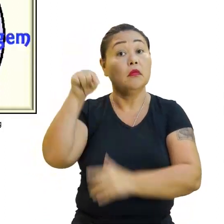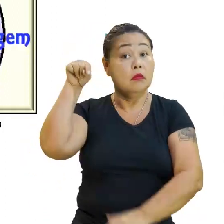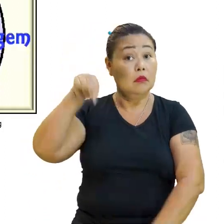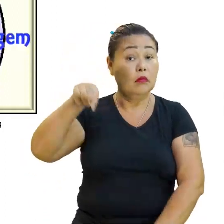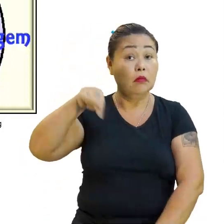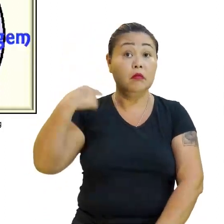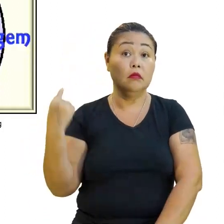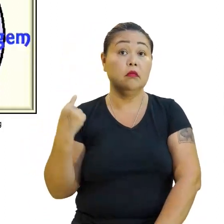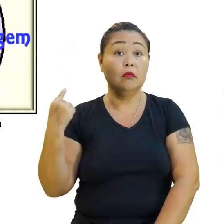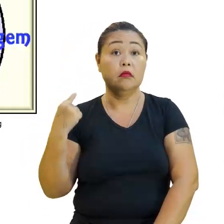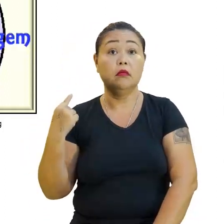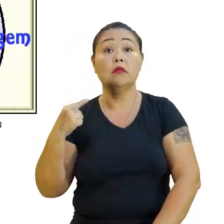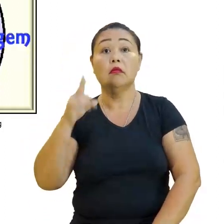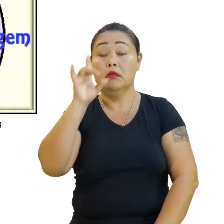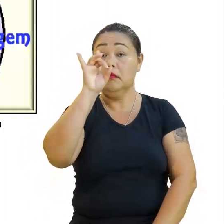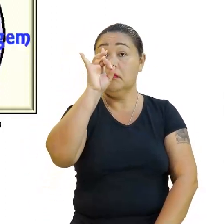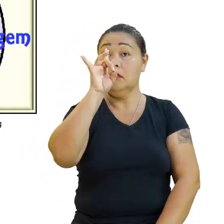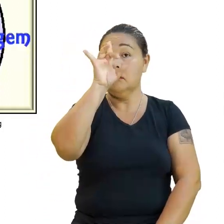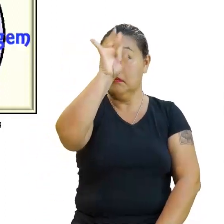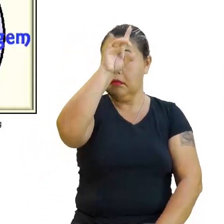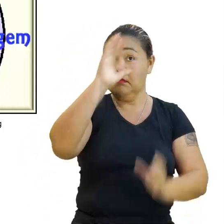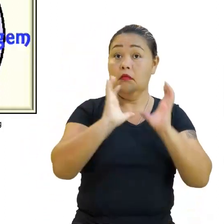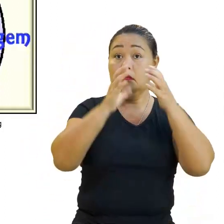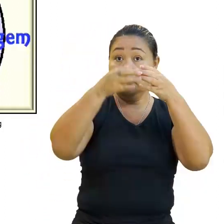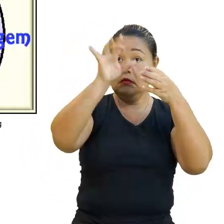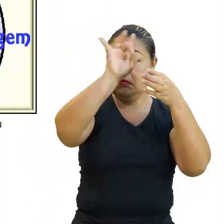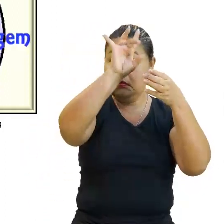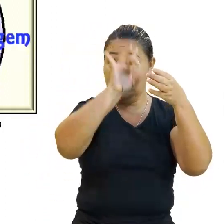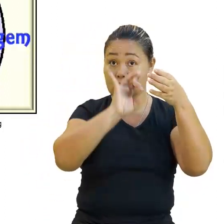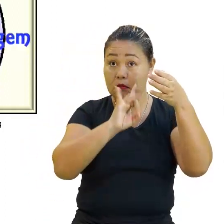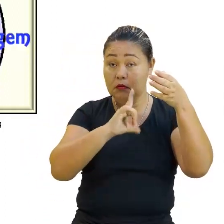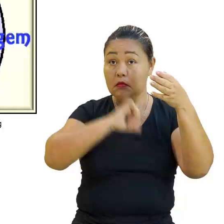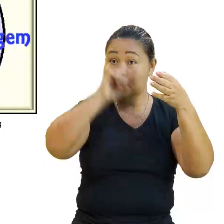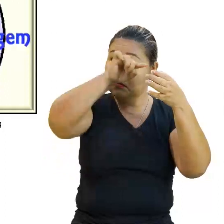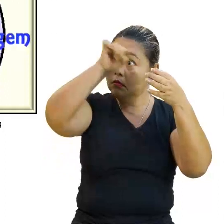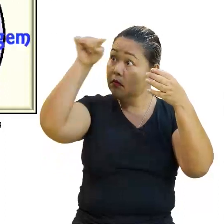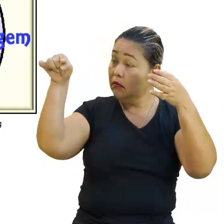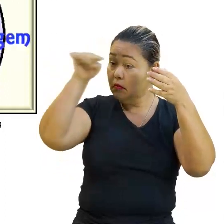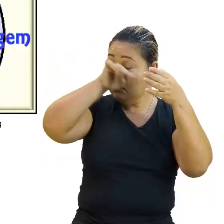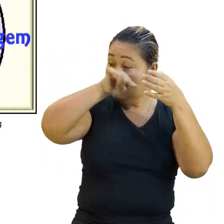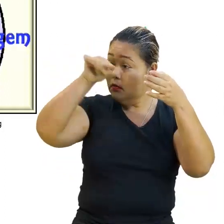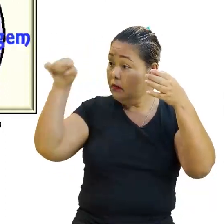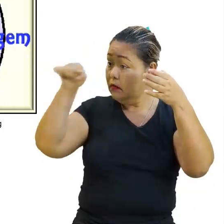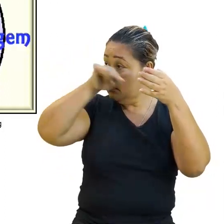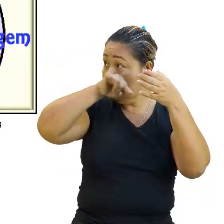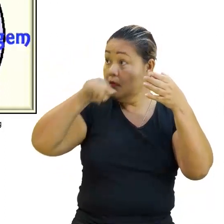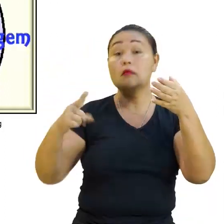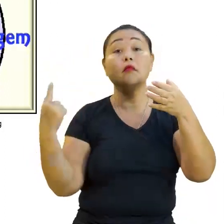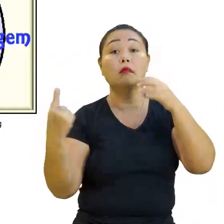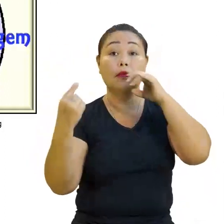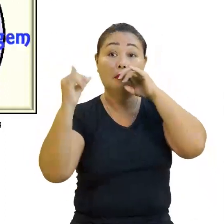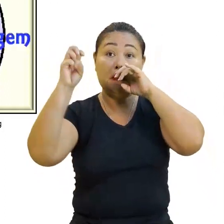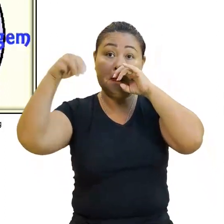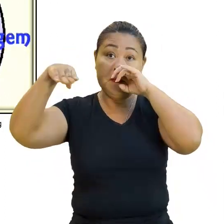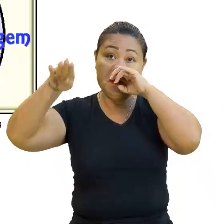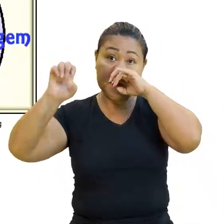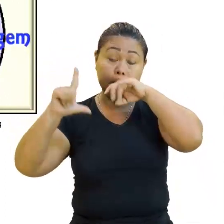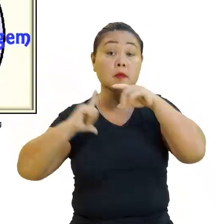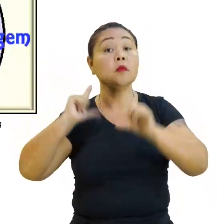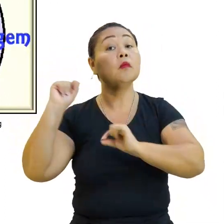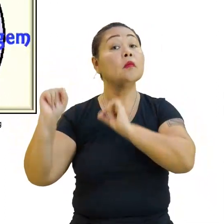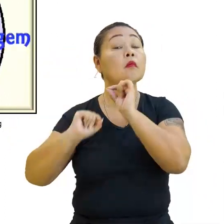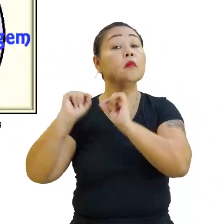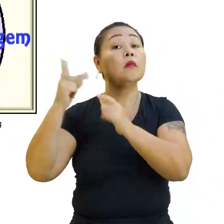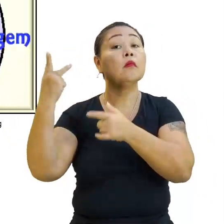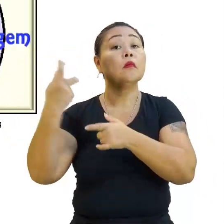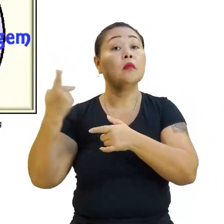está sozinho. Cada valor do conjunto domínio tem um correspondente na imagem. Só um. E o que é casar com dois? É